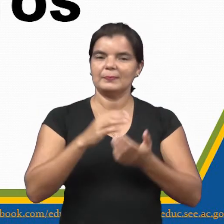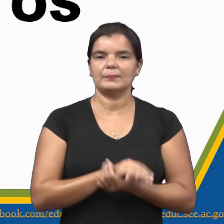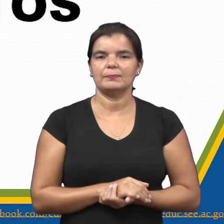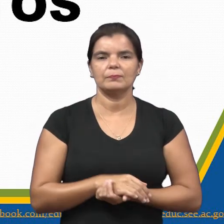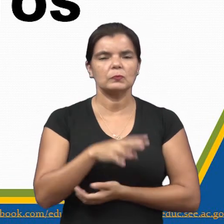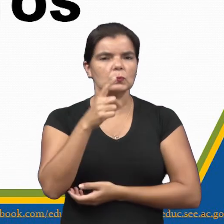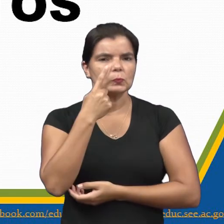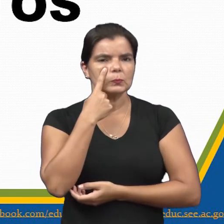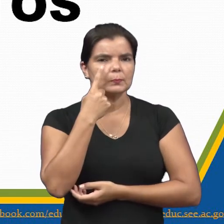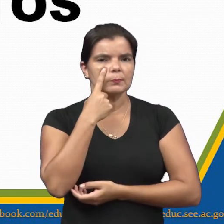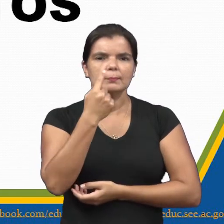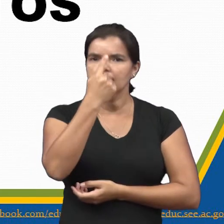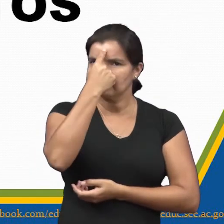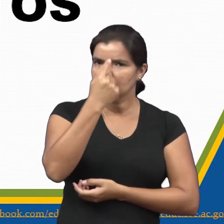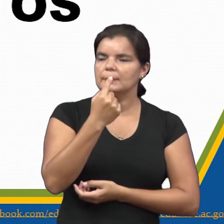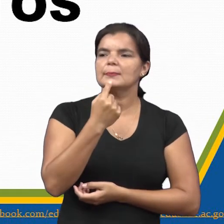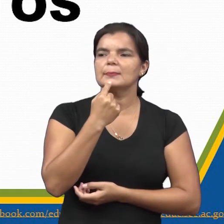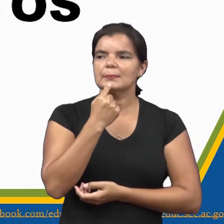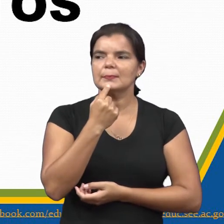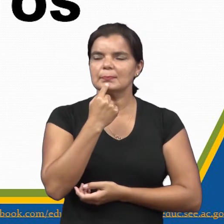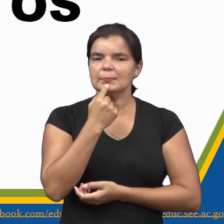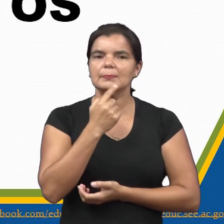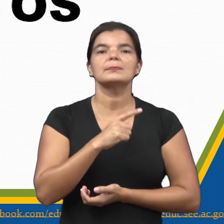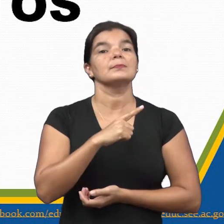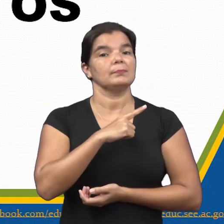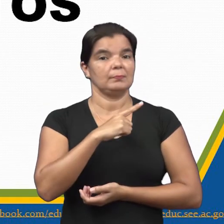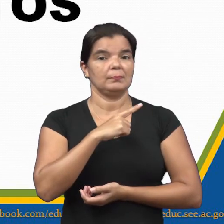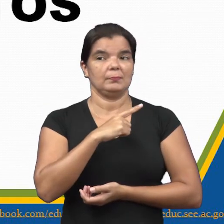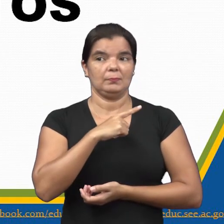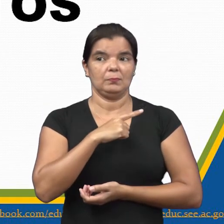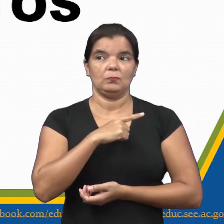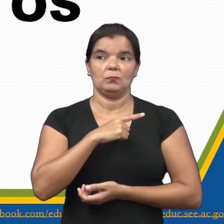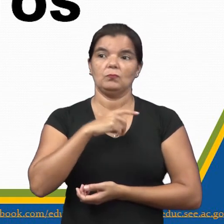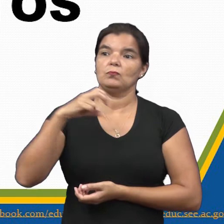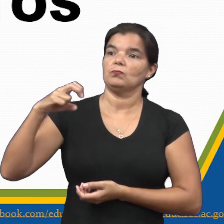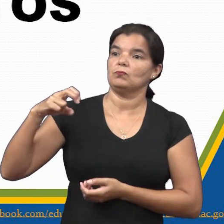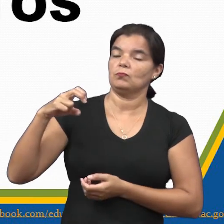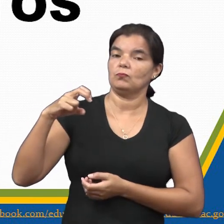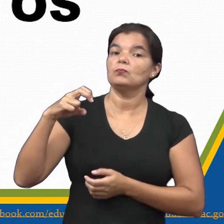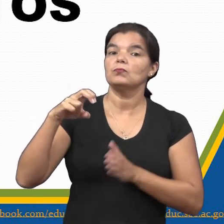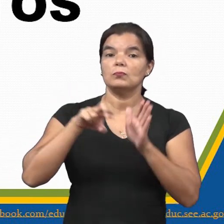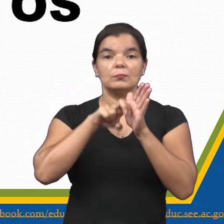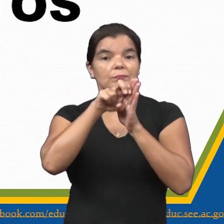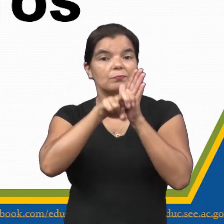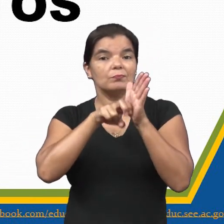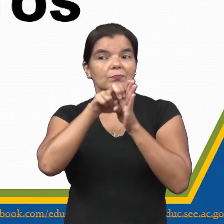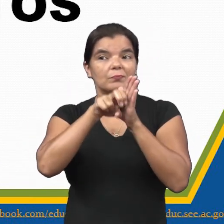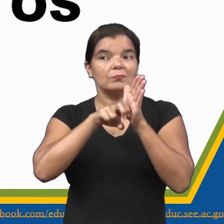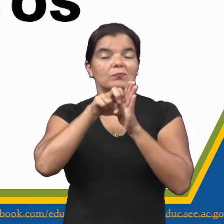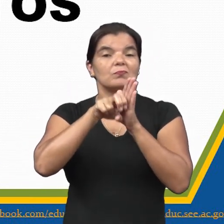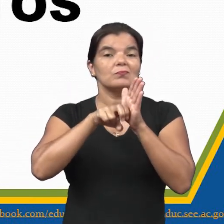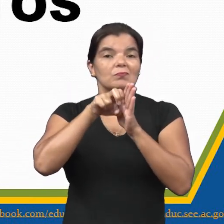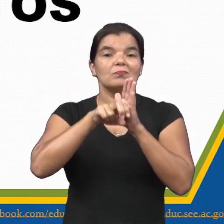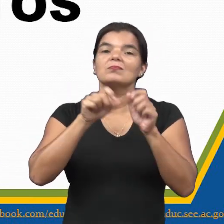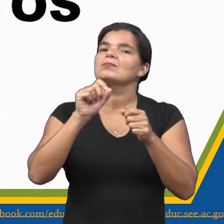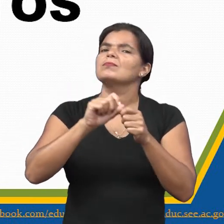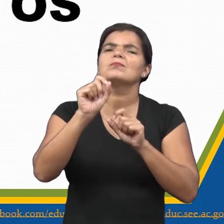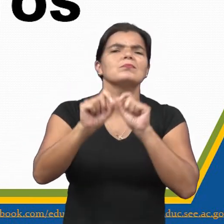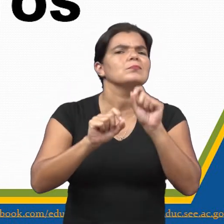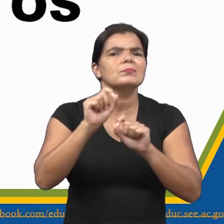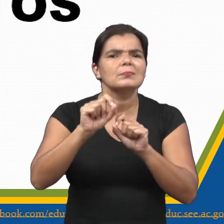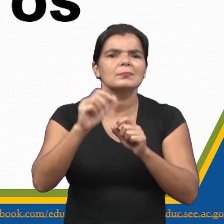Observem na imagem que há um carrinho, um trenzinho. Um trenzinho feito de